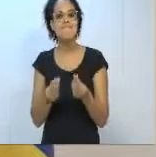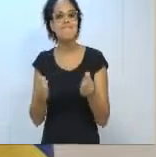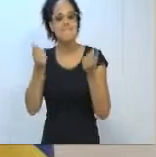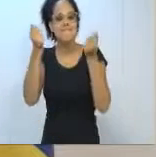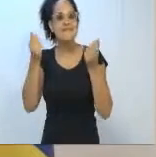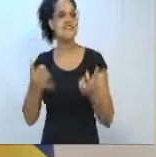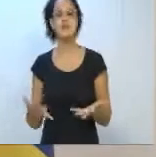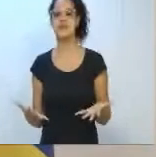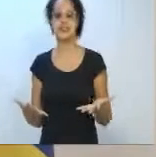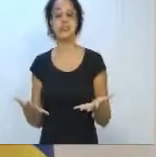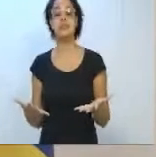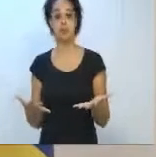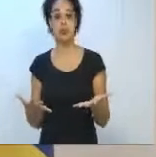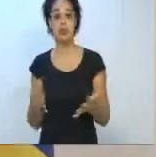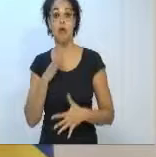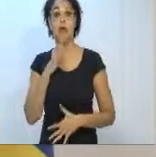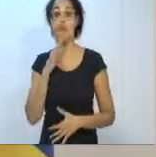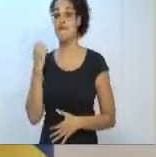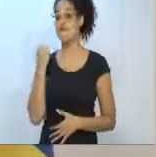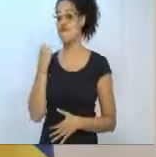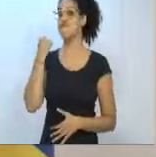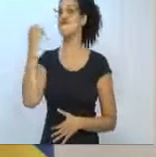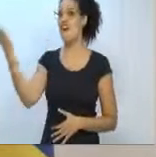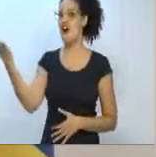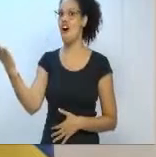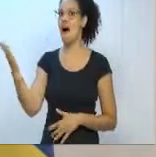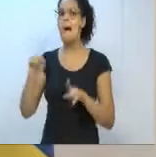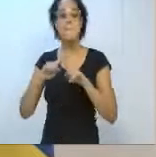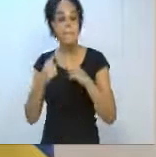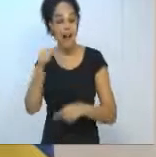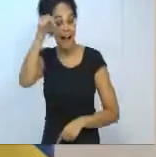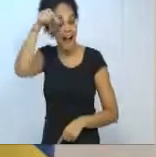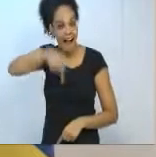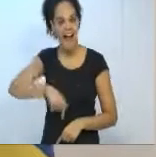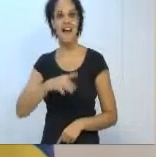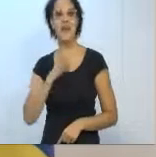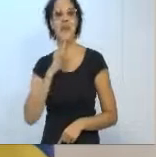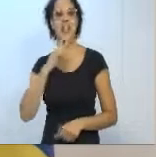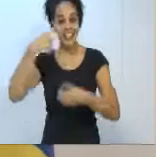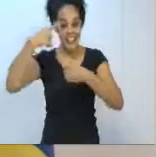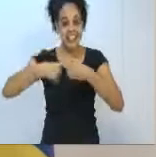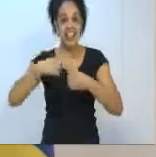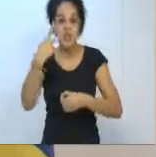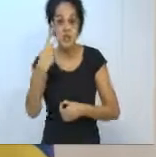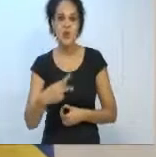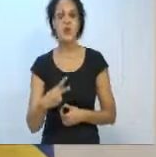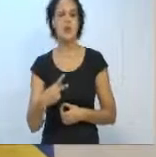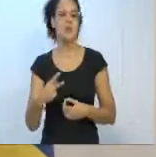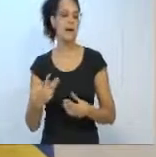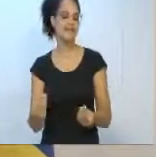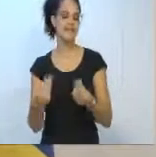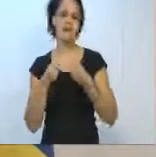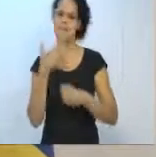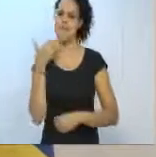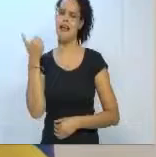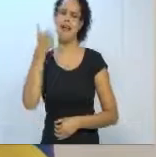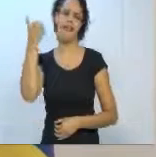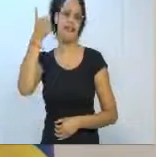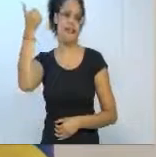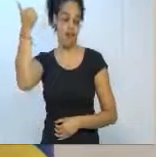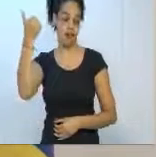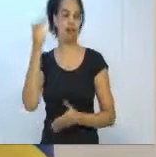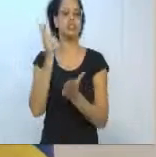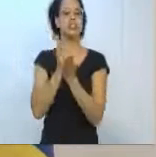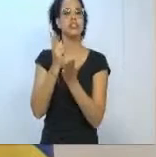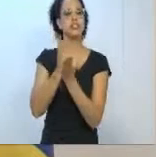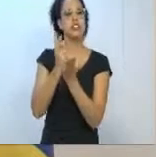ser conhecido lá fora é gostoso, é bom, mas ser conhecido na sua cidade é muito melhor. Toda vez que eu vou lá para fora,